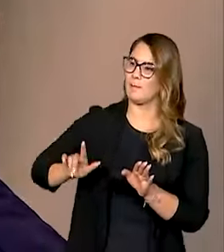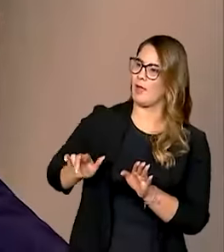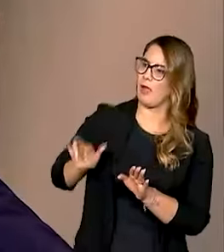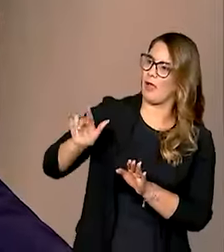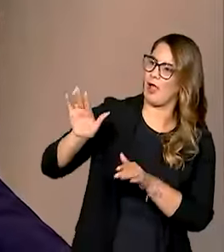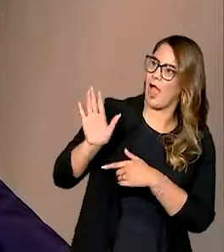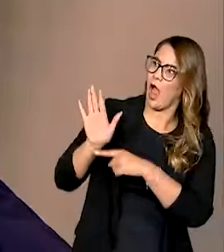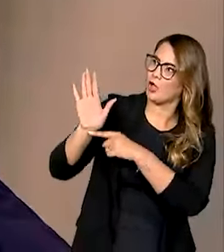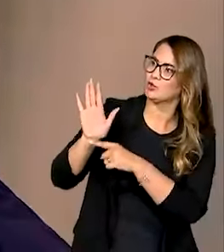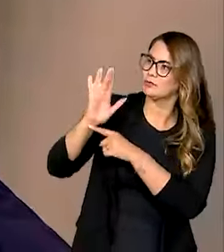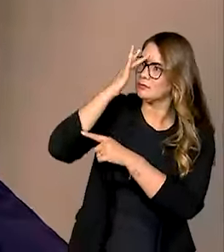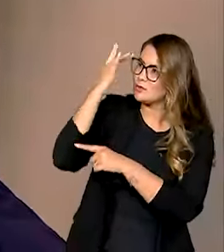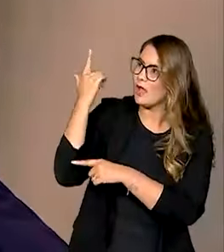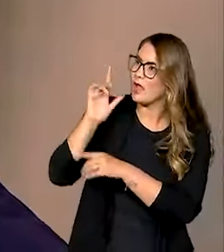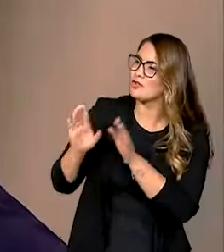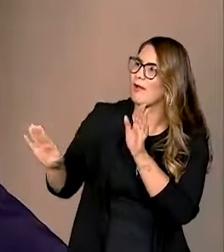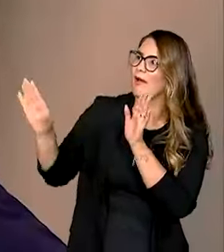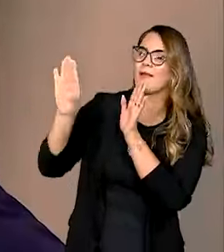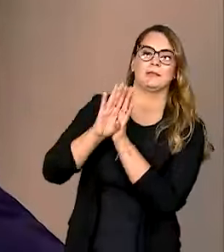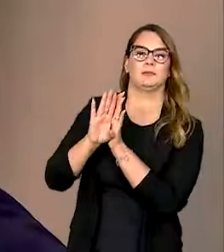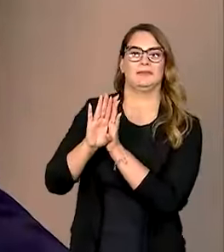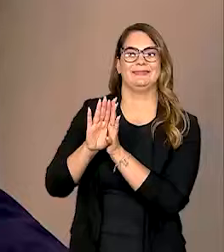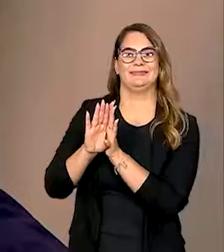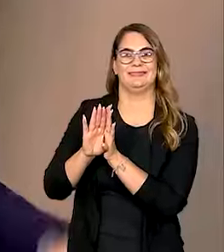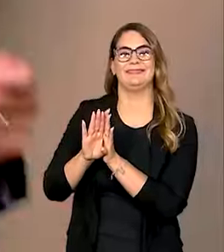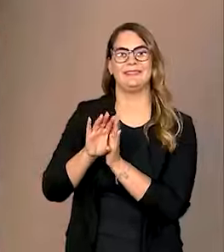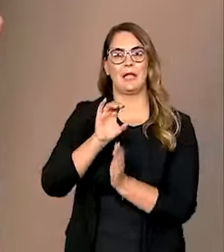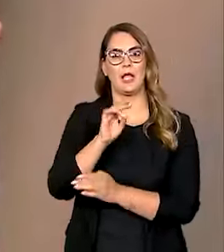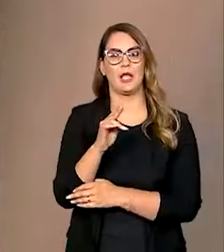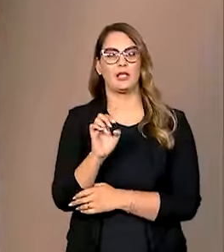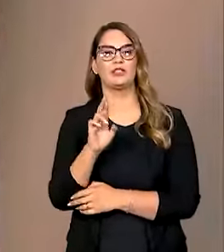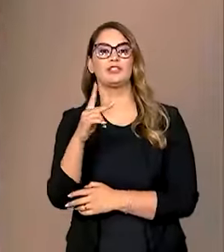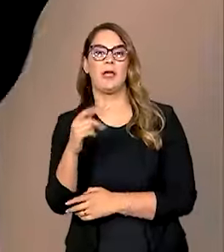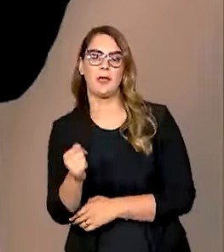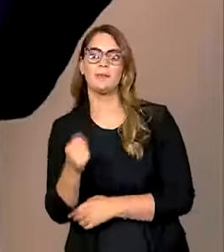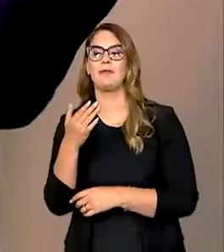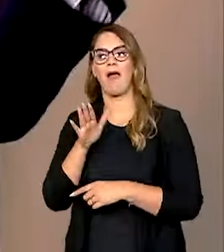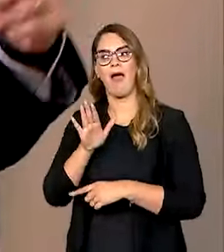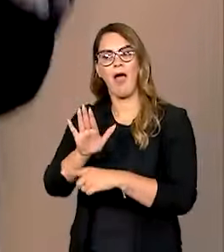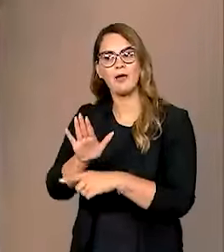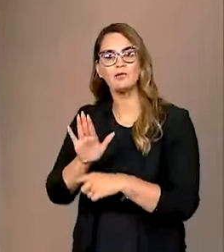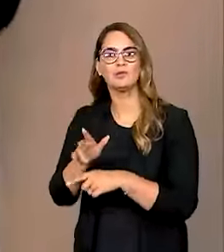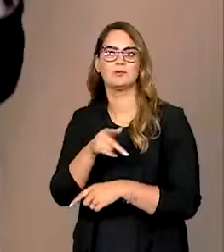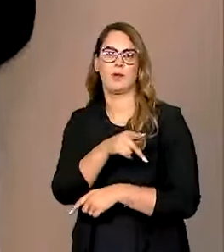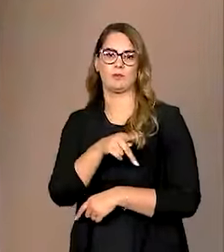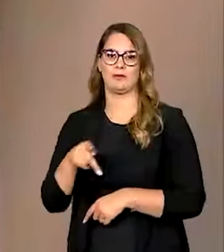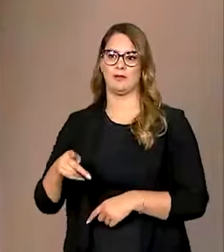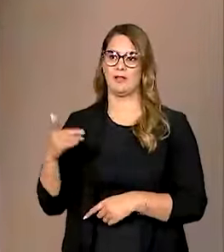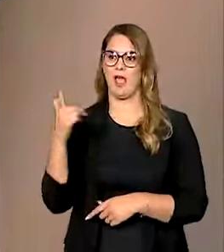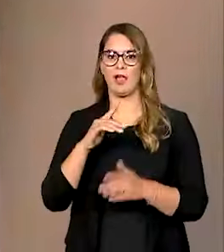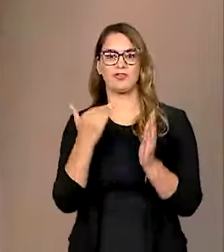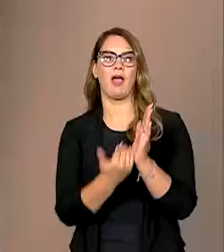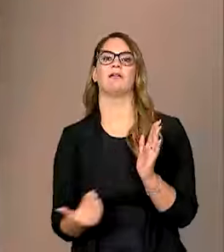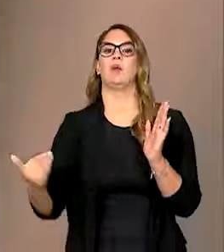as pessoas querem subir até o topo. Ou seja, no fundo, o Sherpa ajuda os presidentes a chegarem até a cúpula, porque cúpula também tem